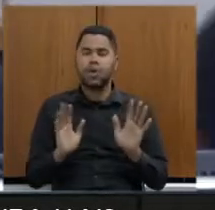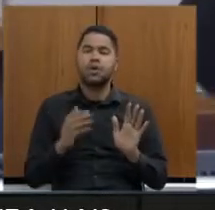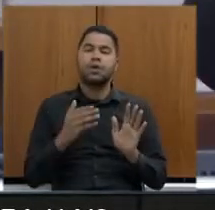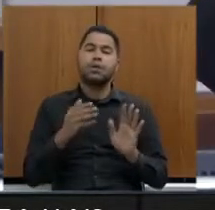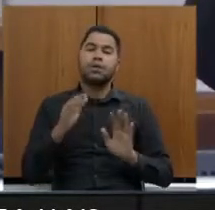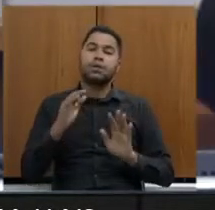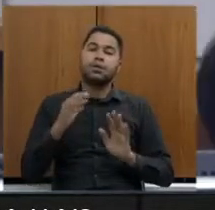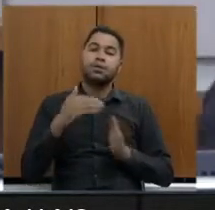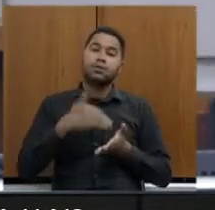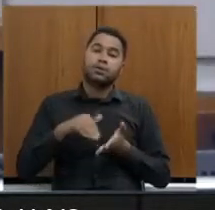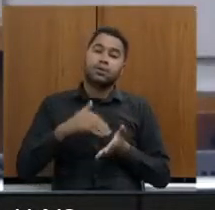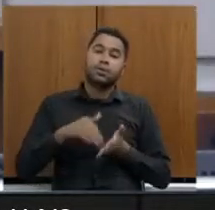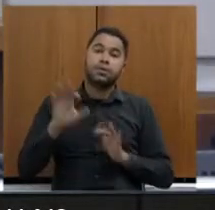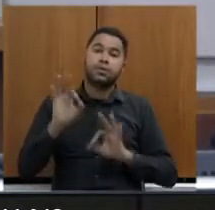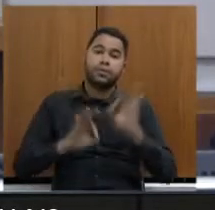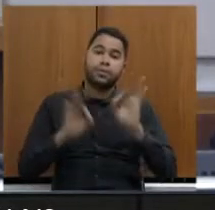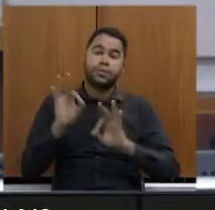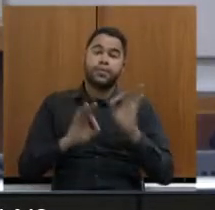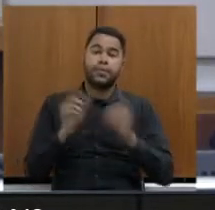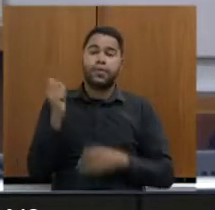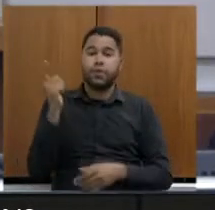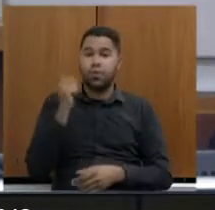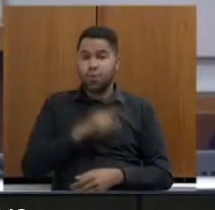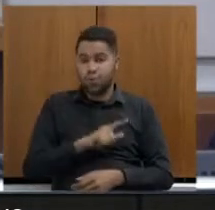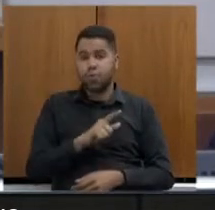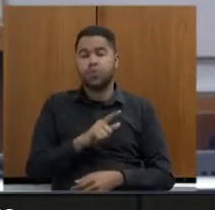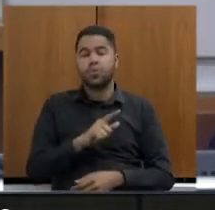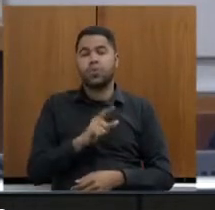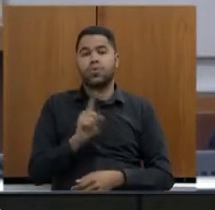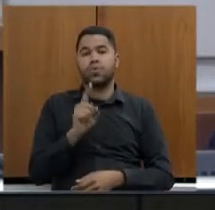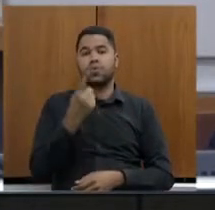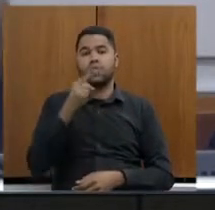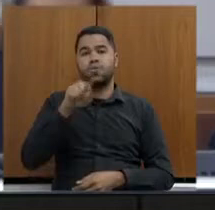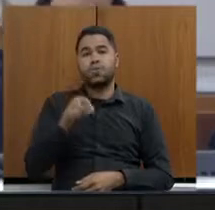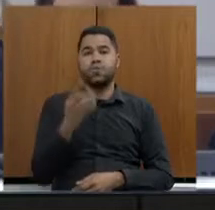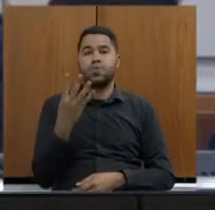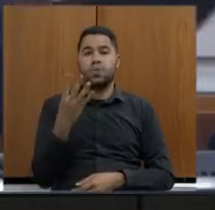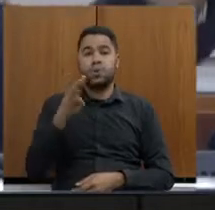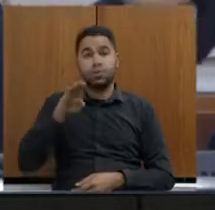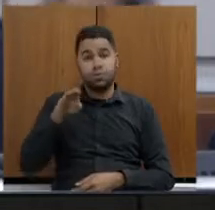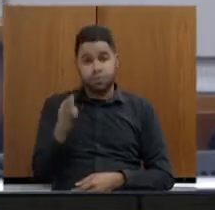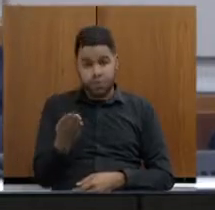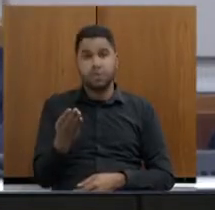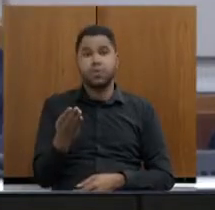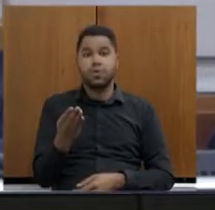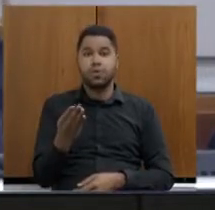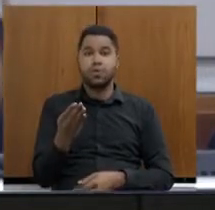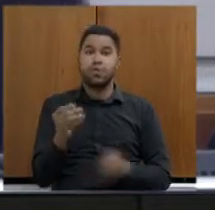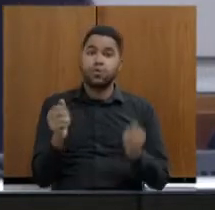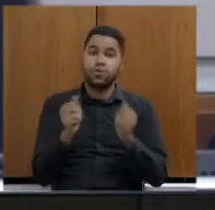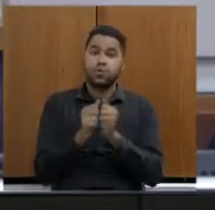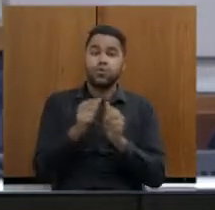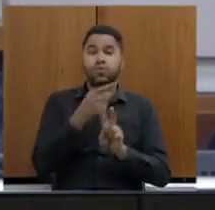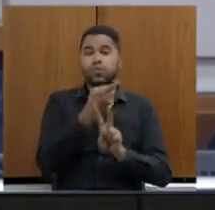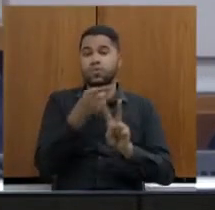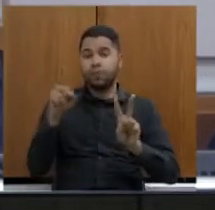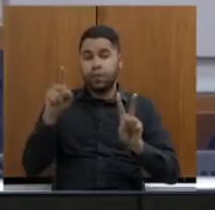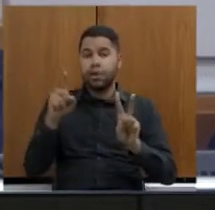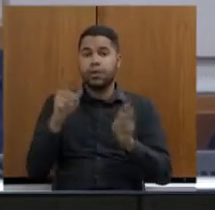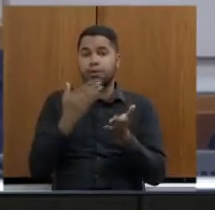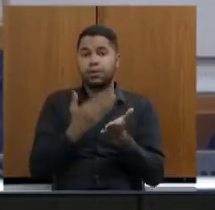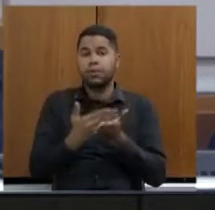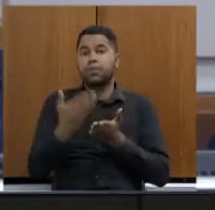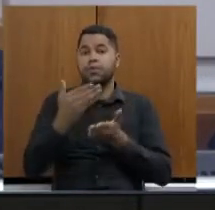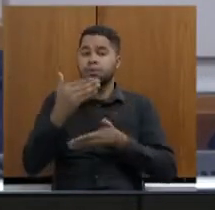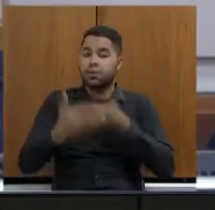de Planejamento disse para nós, olha, conseguimos aqui 1,4 bi, vamos juntar com 1 bi da Vale e vamos começar